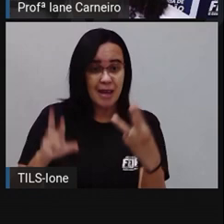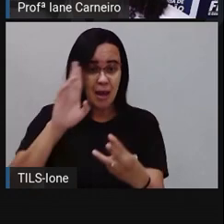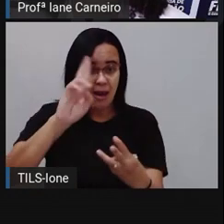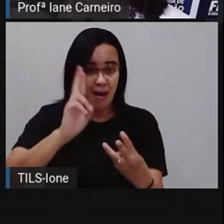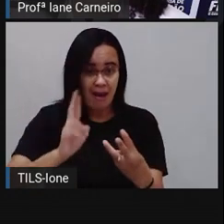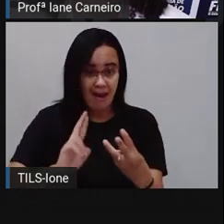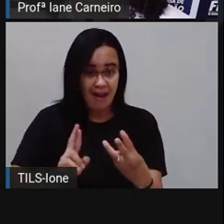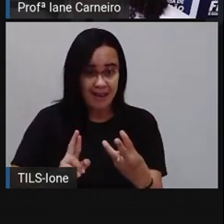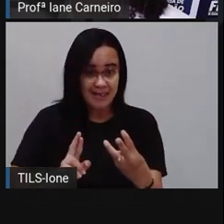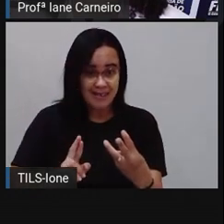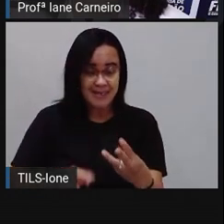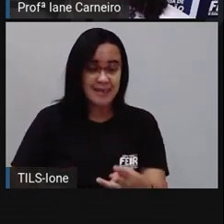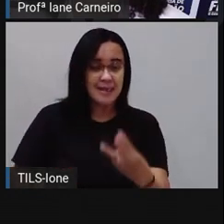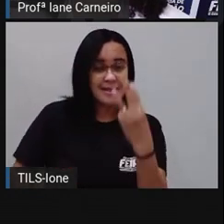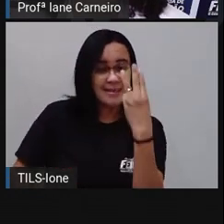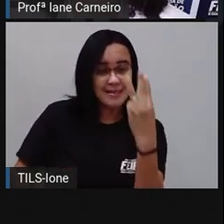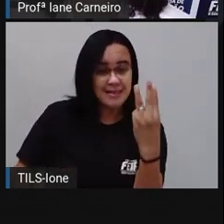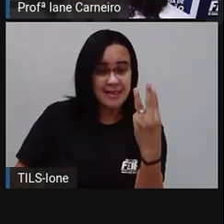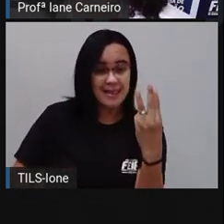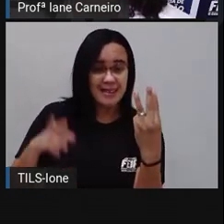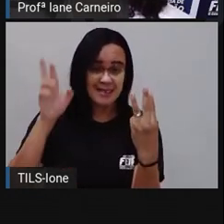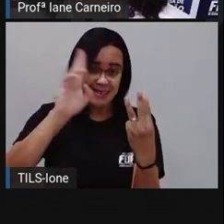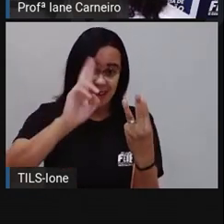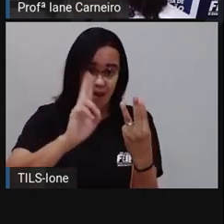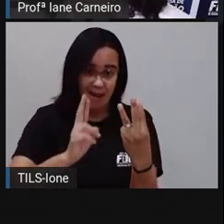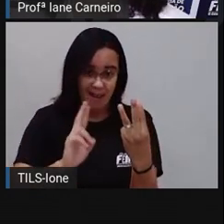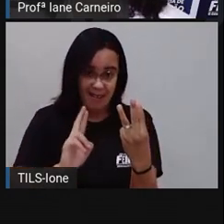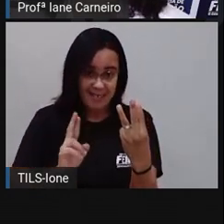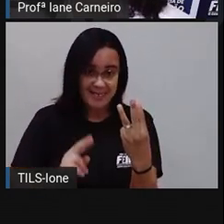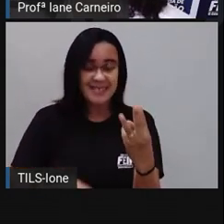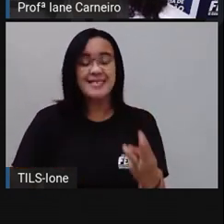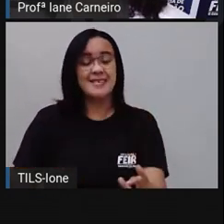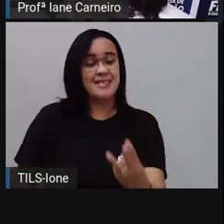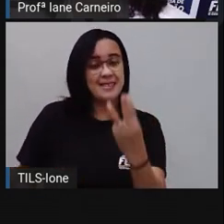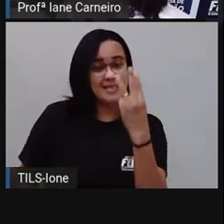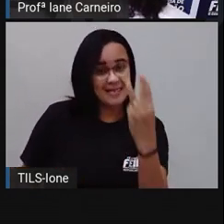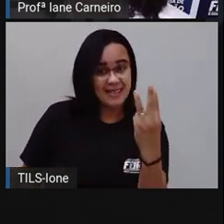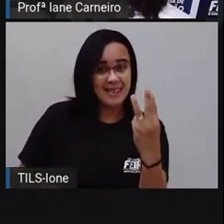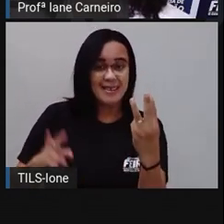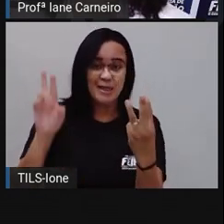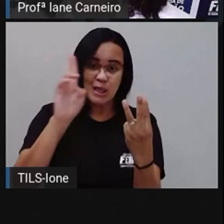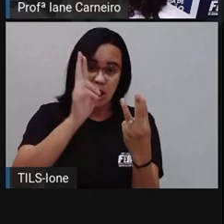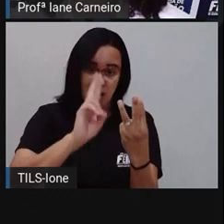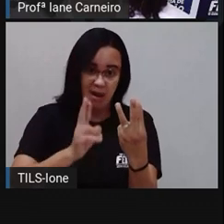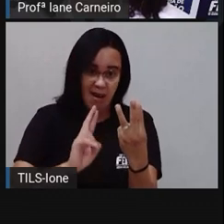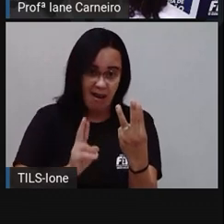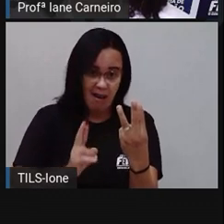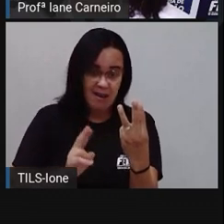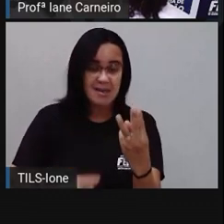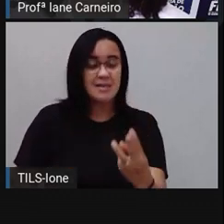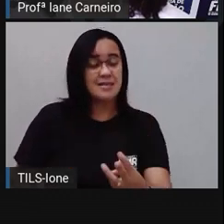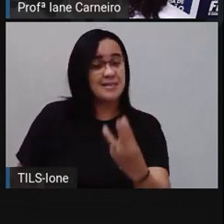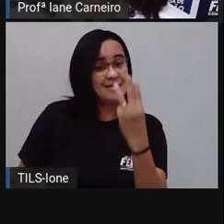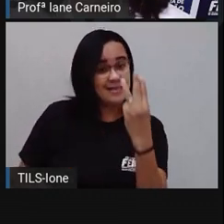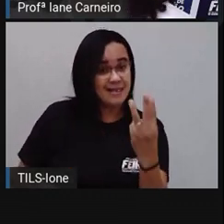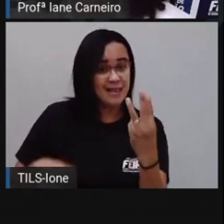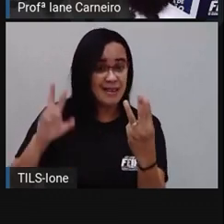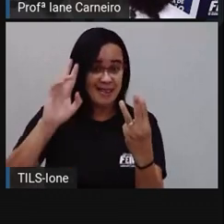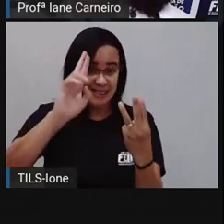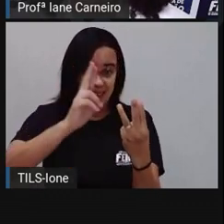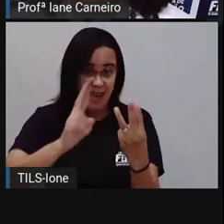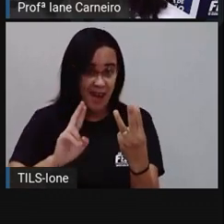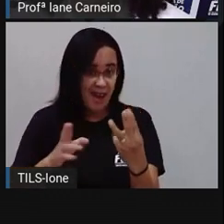Vou colocar o R cifrão. Essa aqui também, ó, três reais. Ixi, Pro, ficou muito.